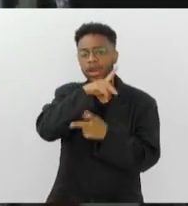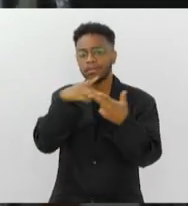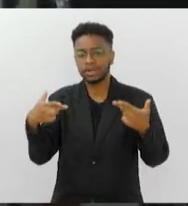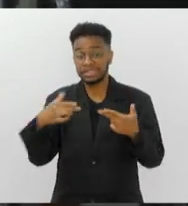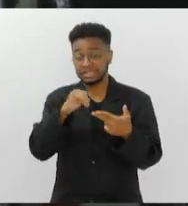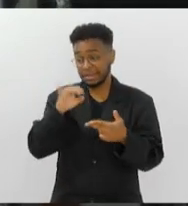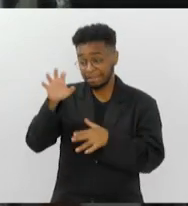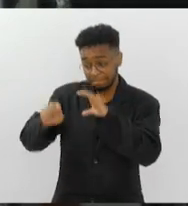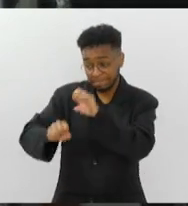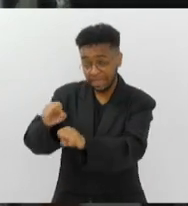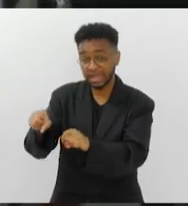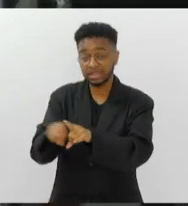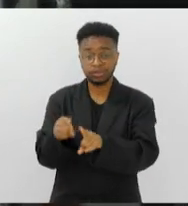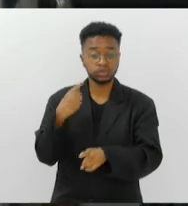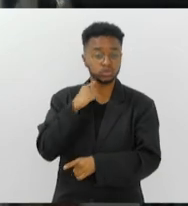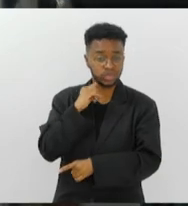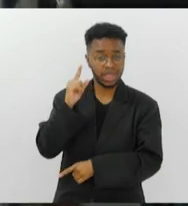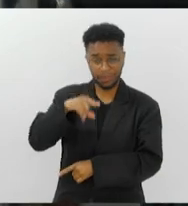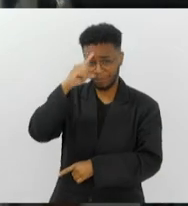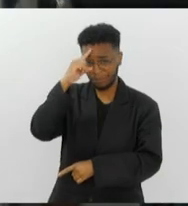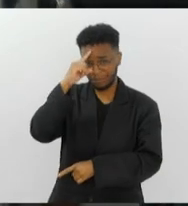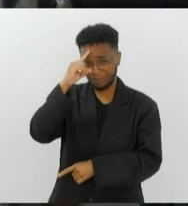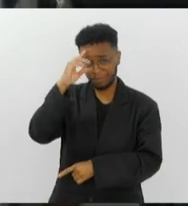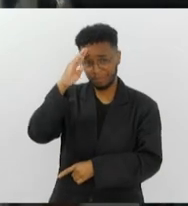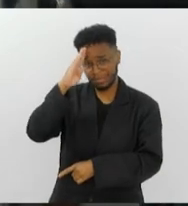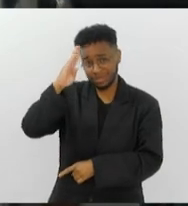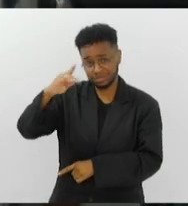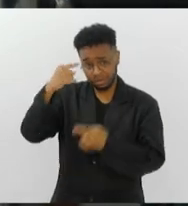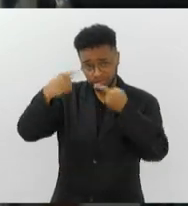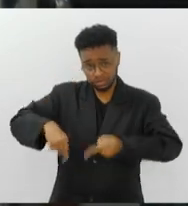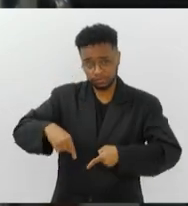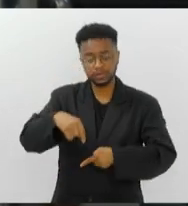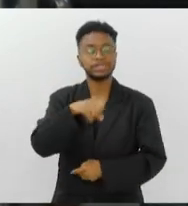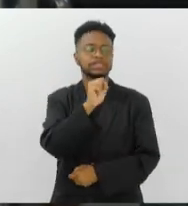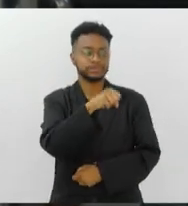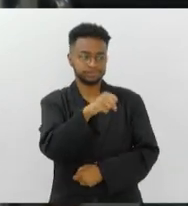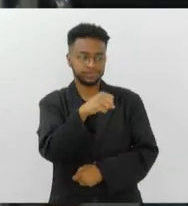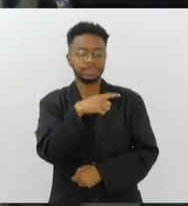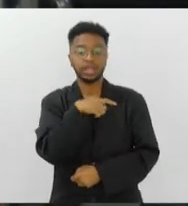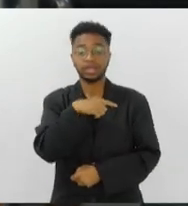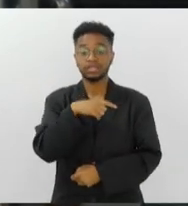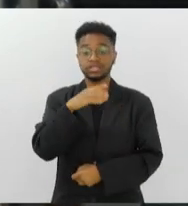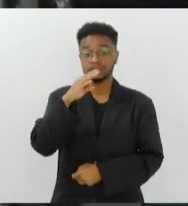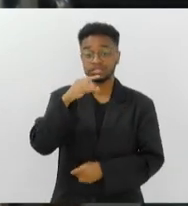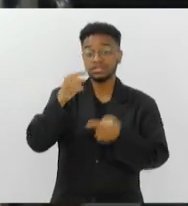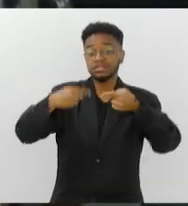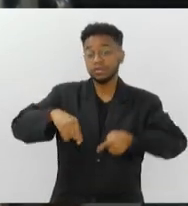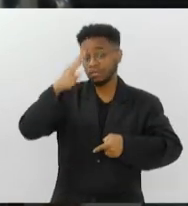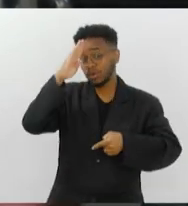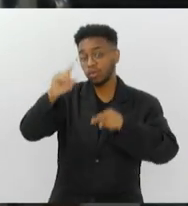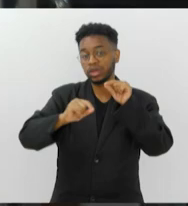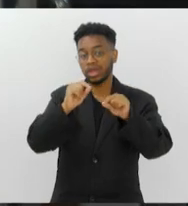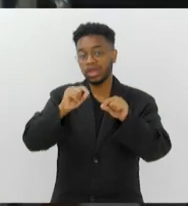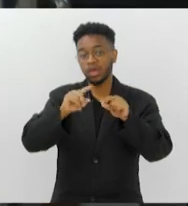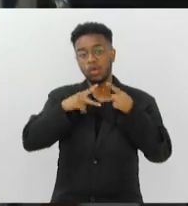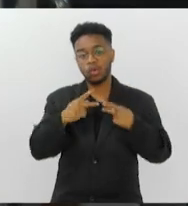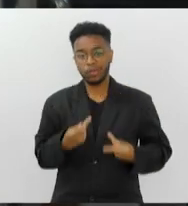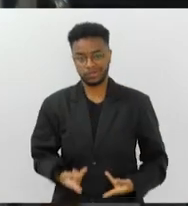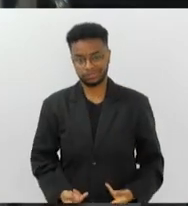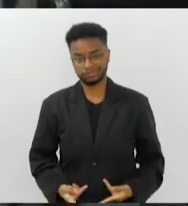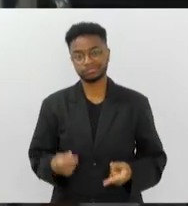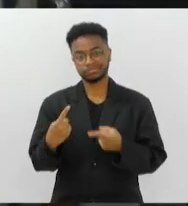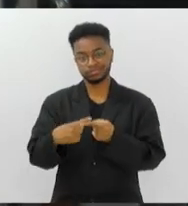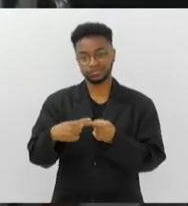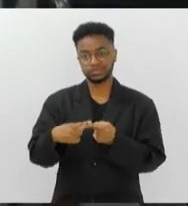ilegal e a poluição são os principais desafios? É, a gente tem aí como principal desafio a mão humana, né? De várias formas. Então